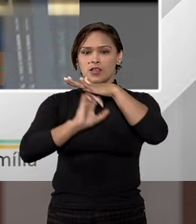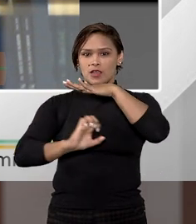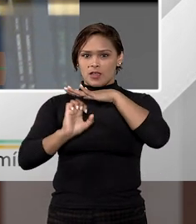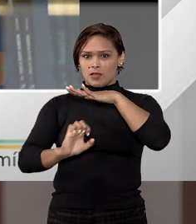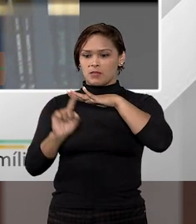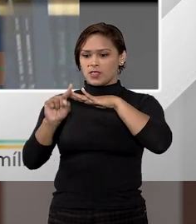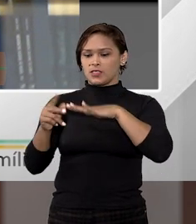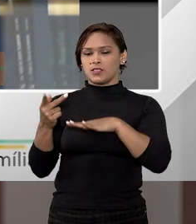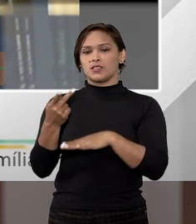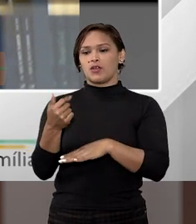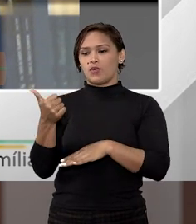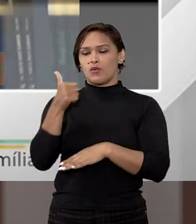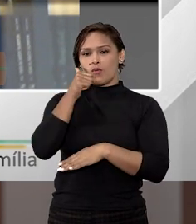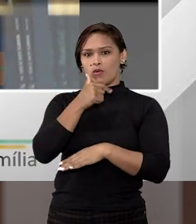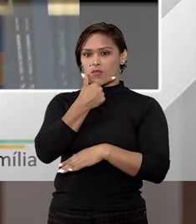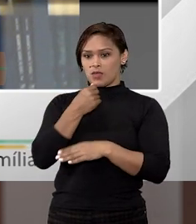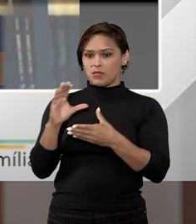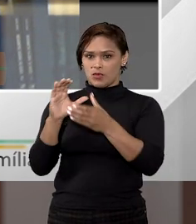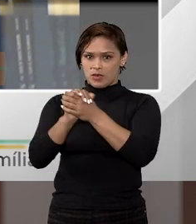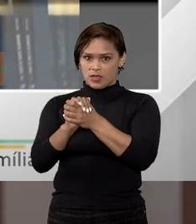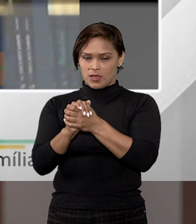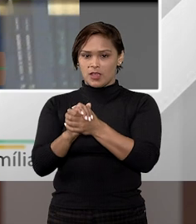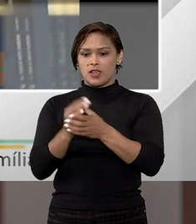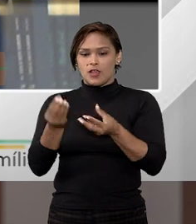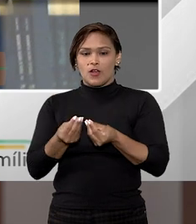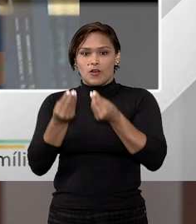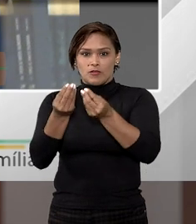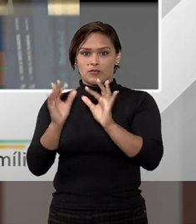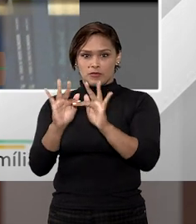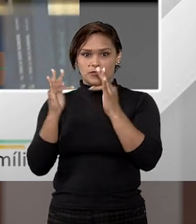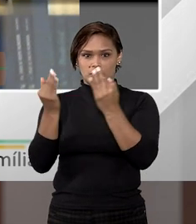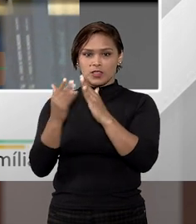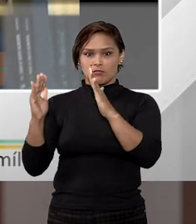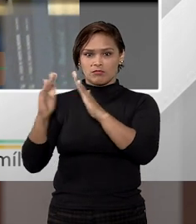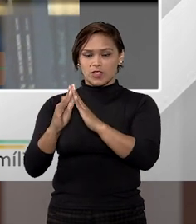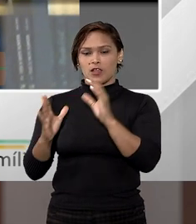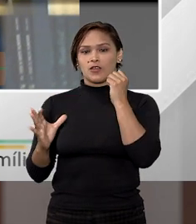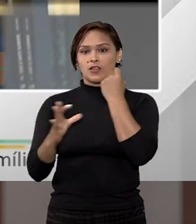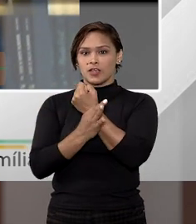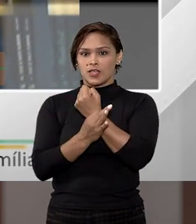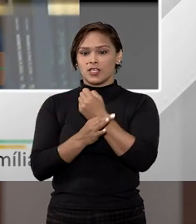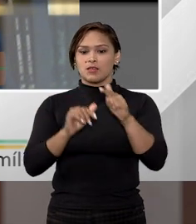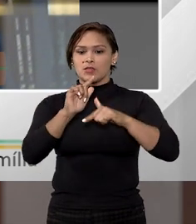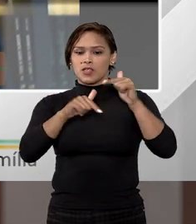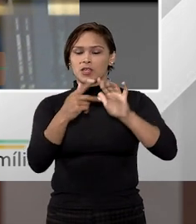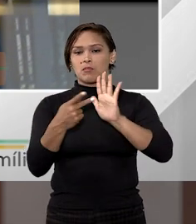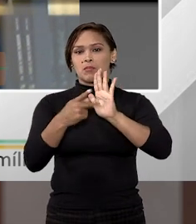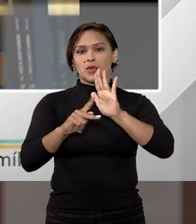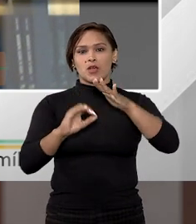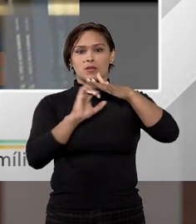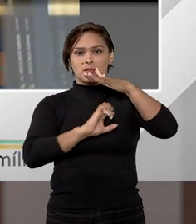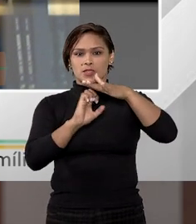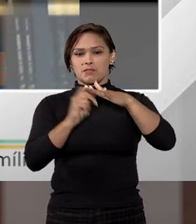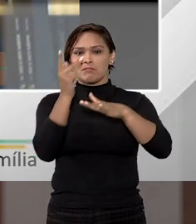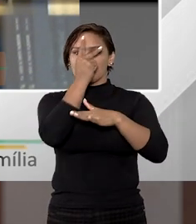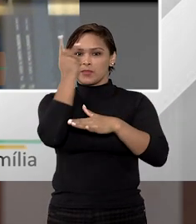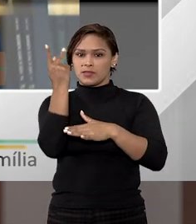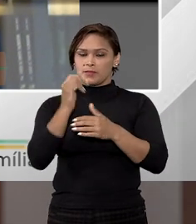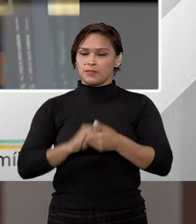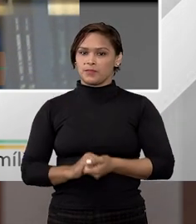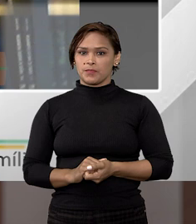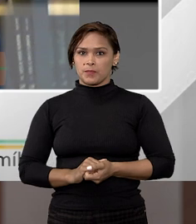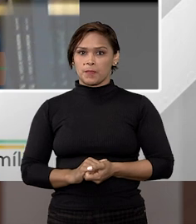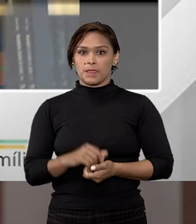as pessoas físicas dos sócios estão ofertando o bem de família onde eles residem como garantia de operações da pessoa jurídica, da empresa familiar.